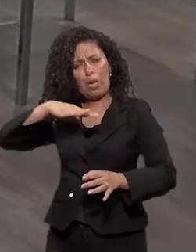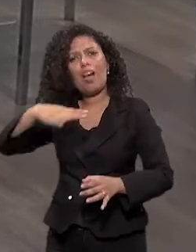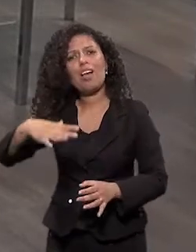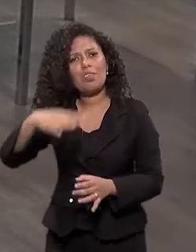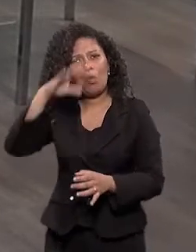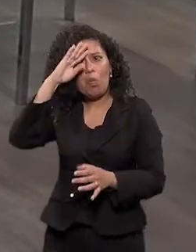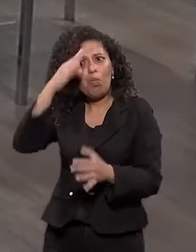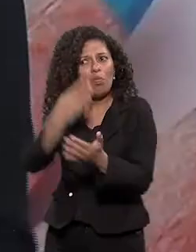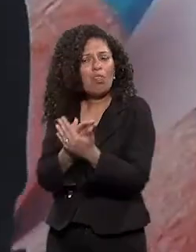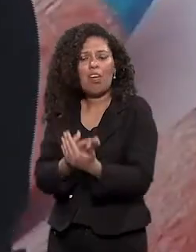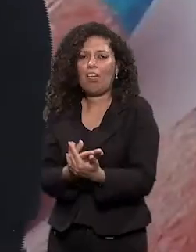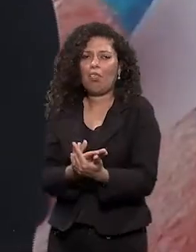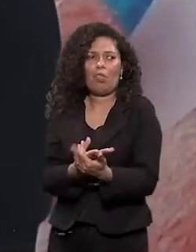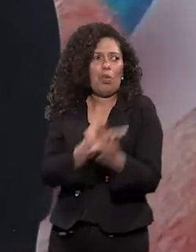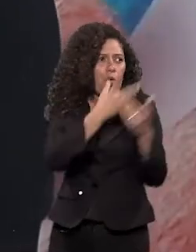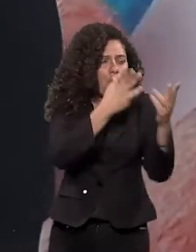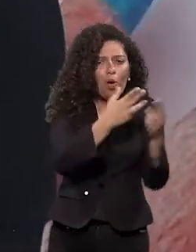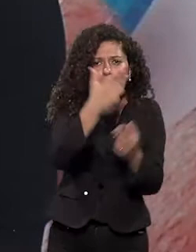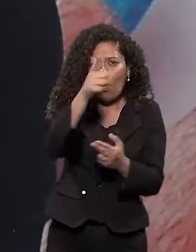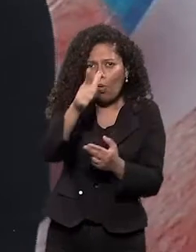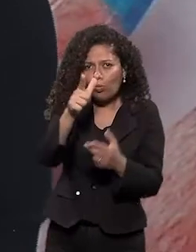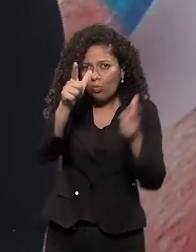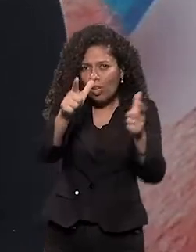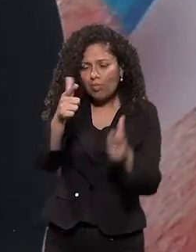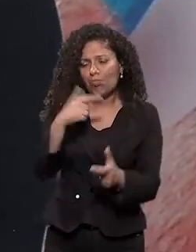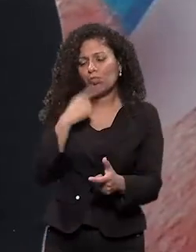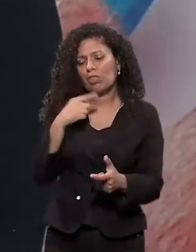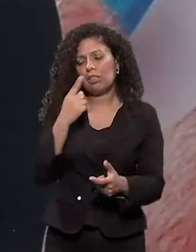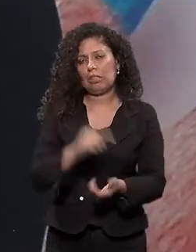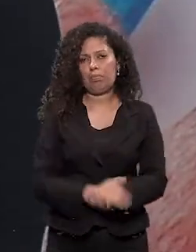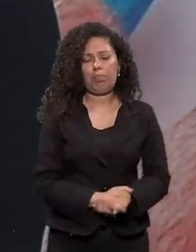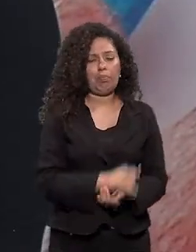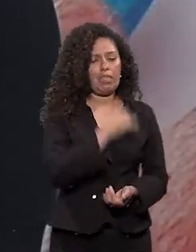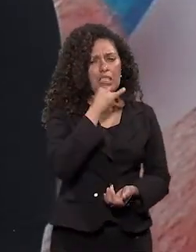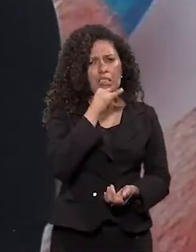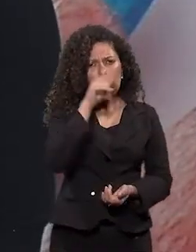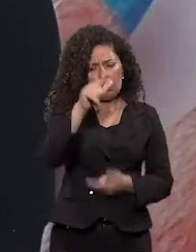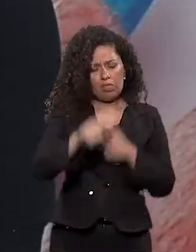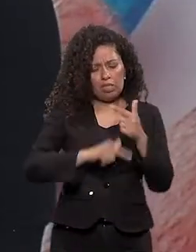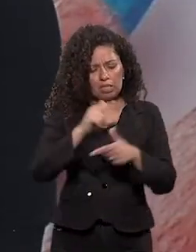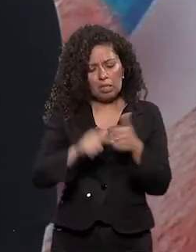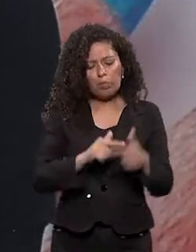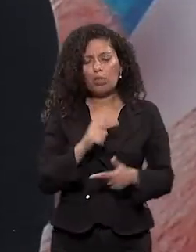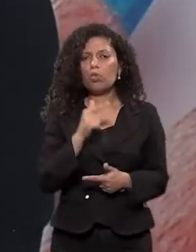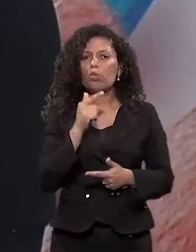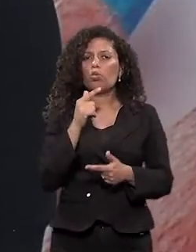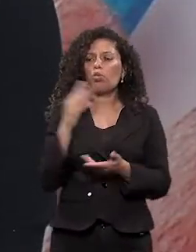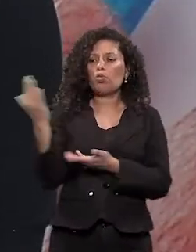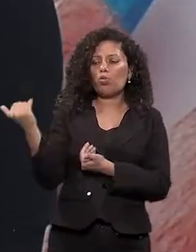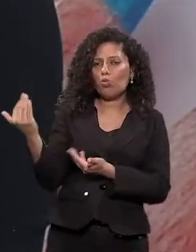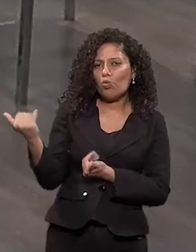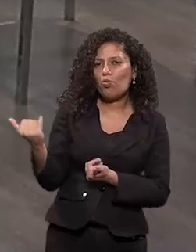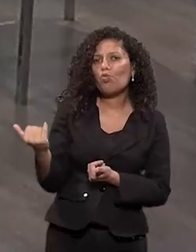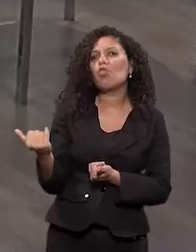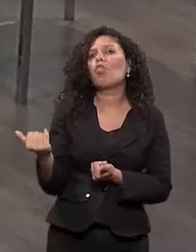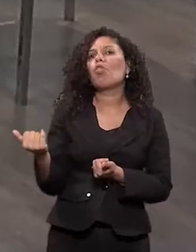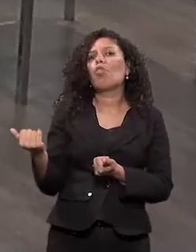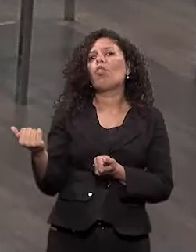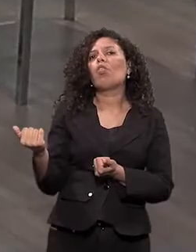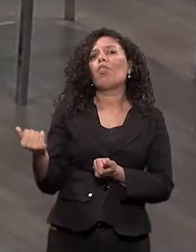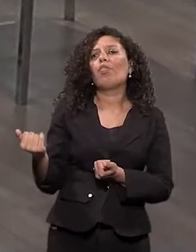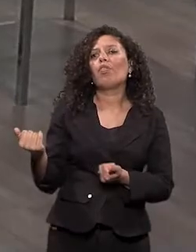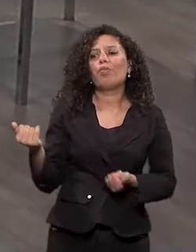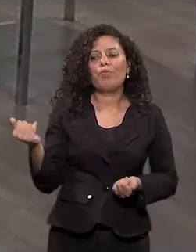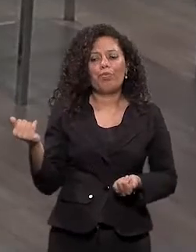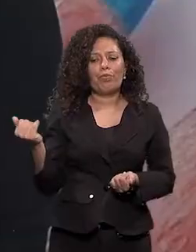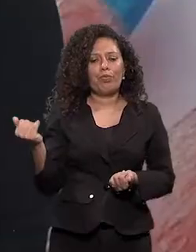outro lugar eu encontrei. E você falando dessa questão social, você que trabalhou com jovens infratores, com música. dois. Vocês dois.